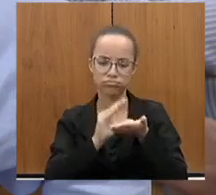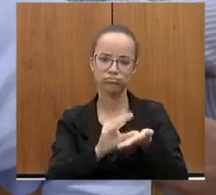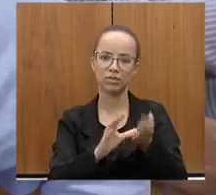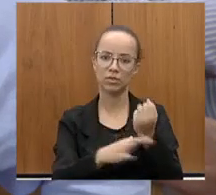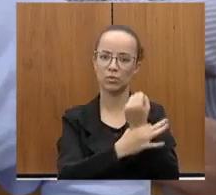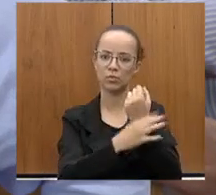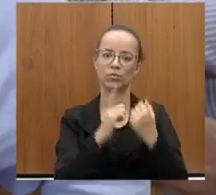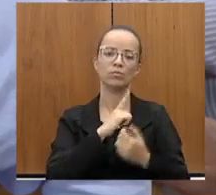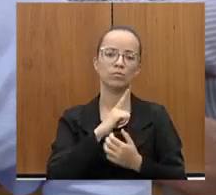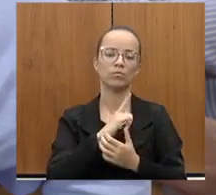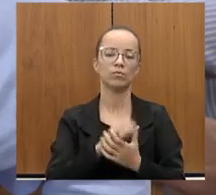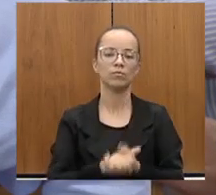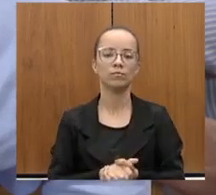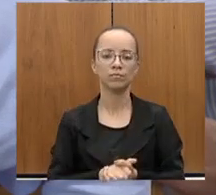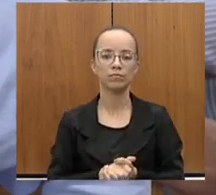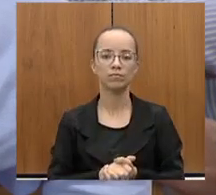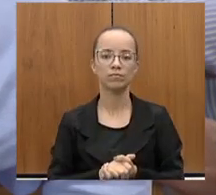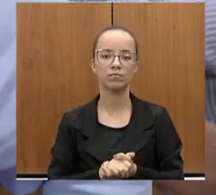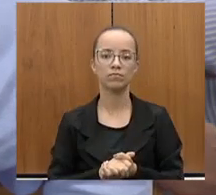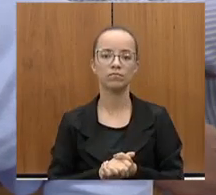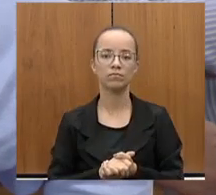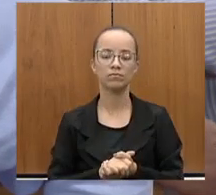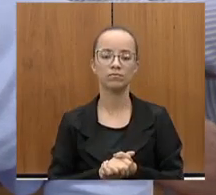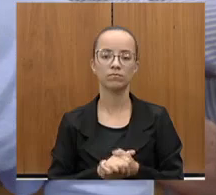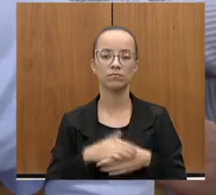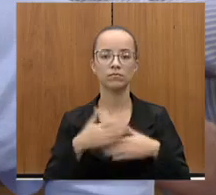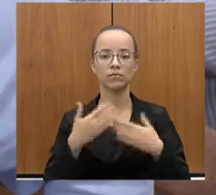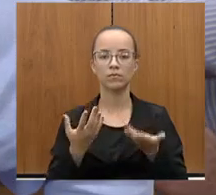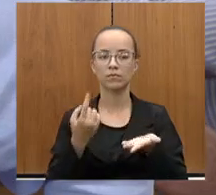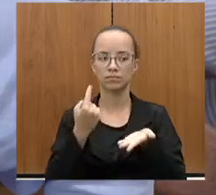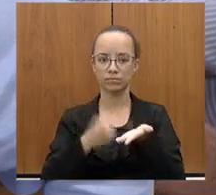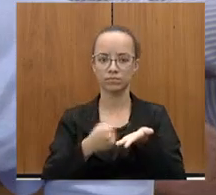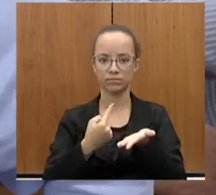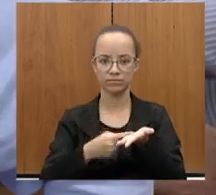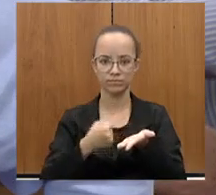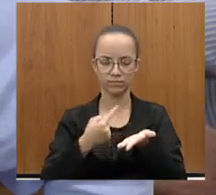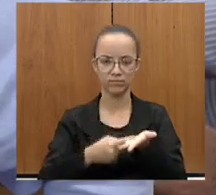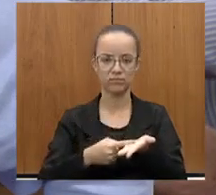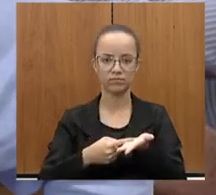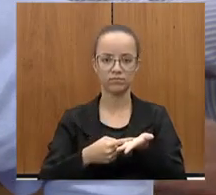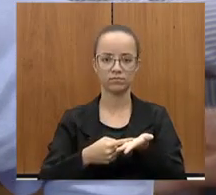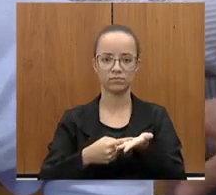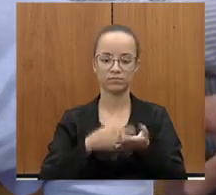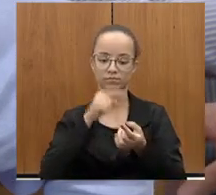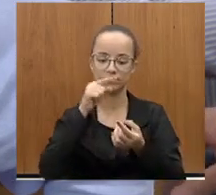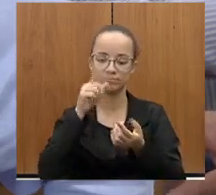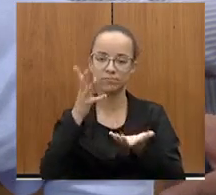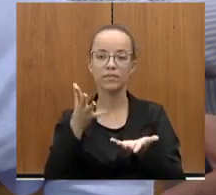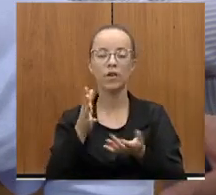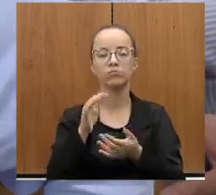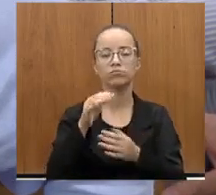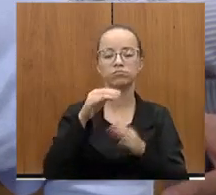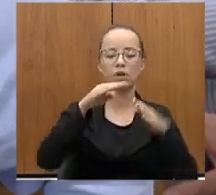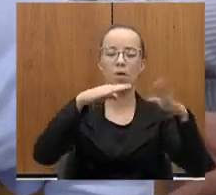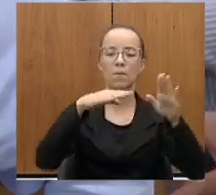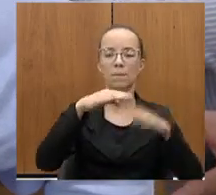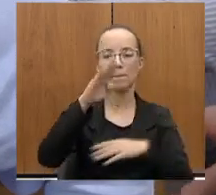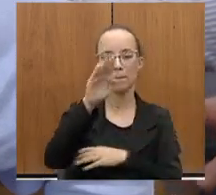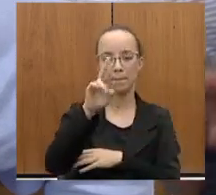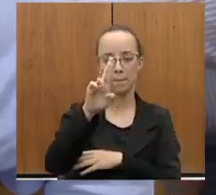esses recursos são fruto do acordo referente à tragédia de Brumadinho.